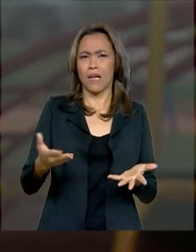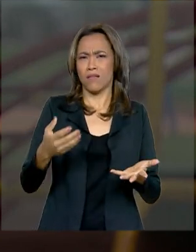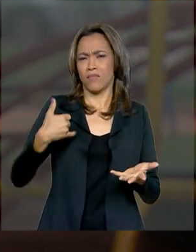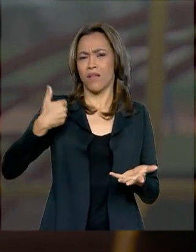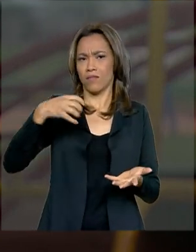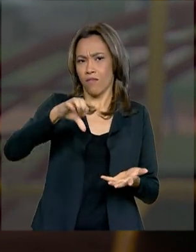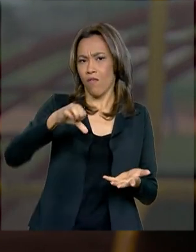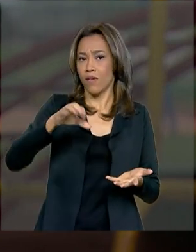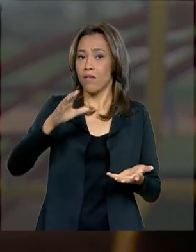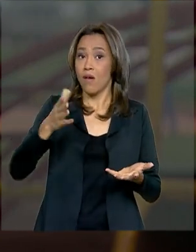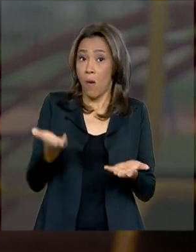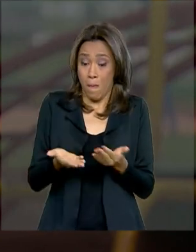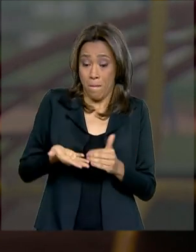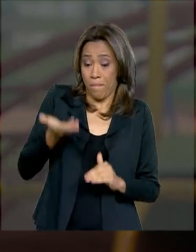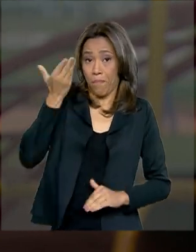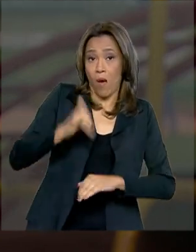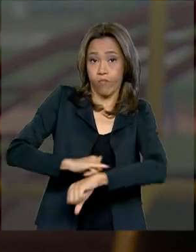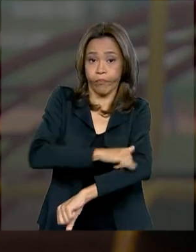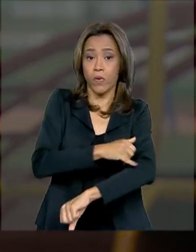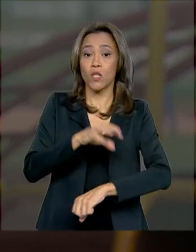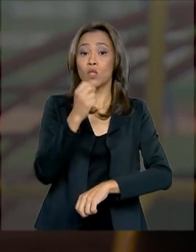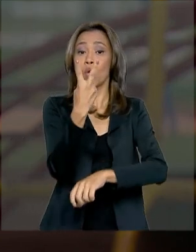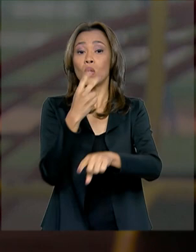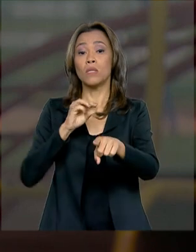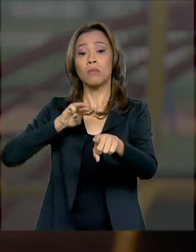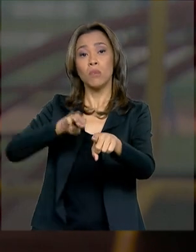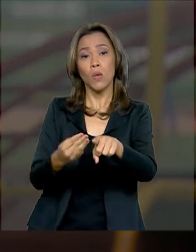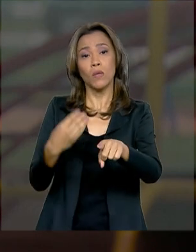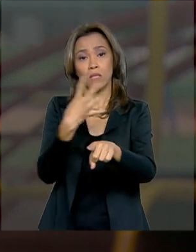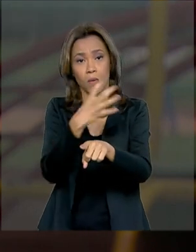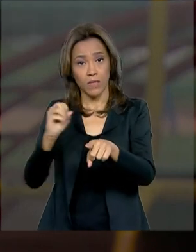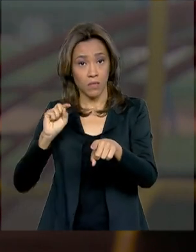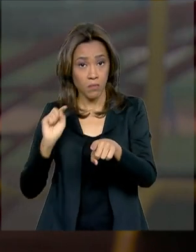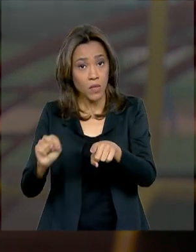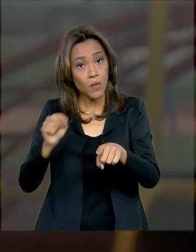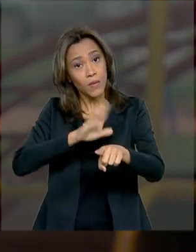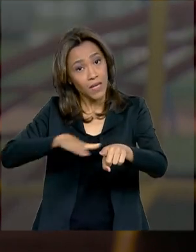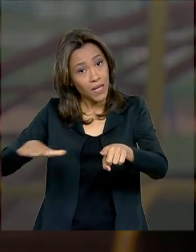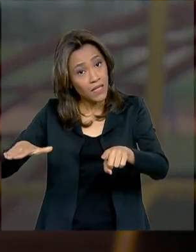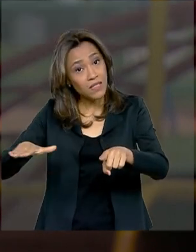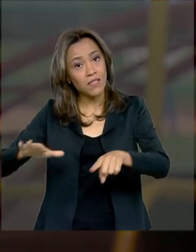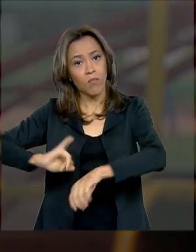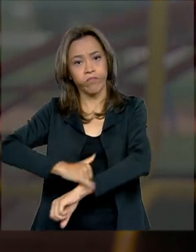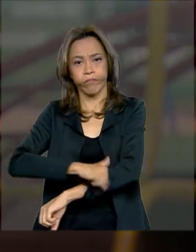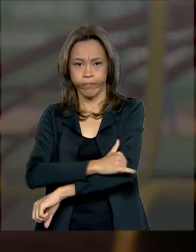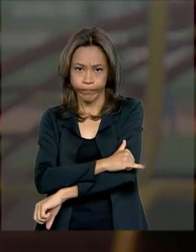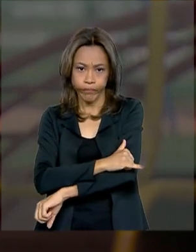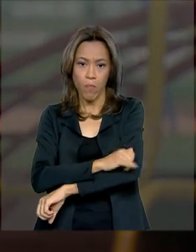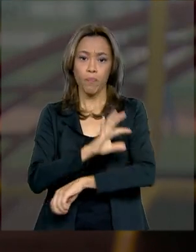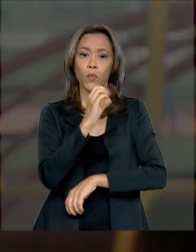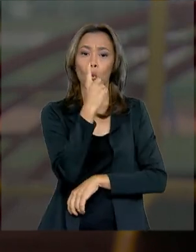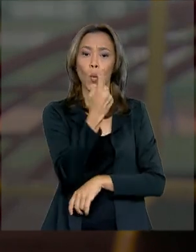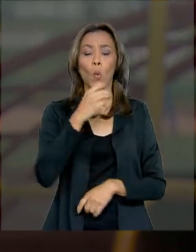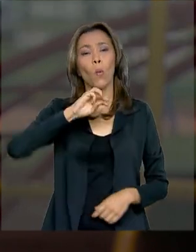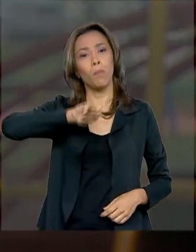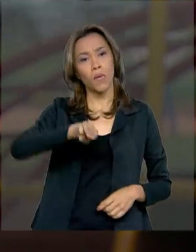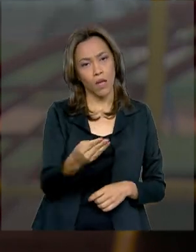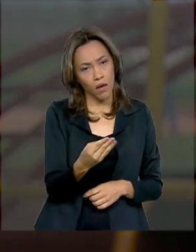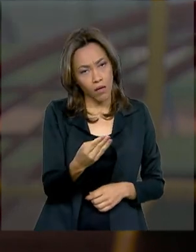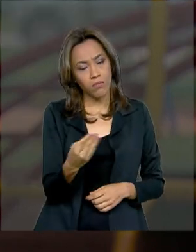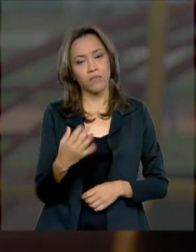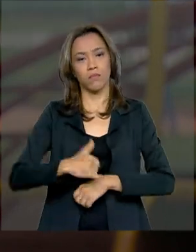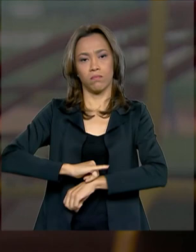Ministério da Saúde, são 2 milhões e 400 mil crianças com sobrepeso, 1 milhão e 200 mil com